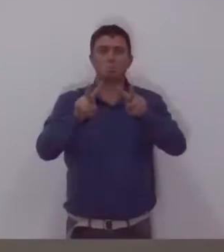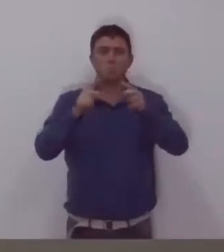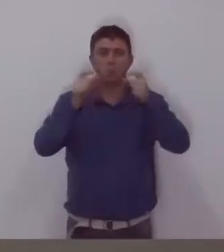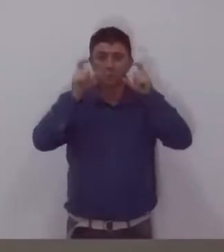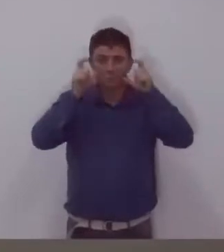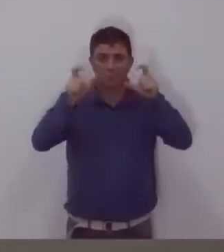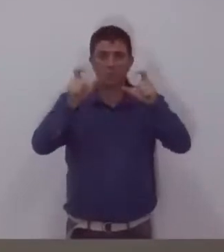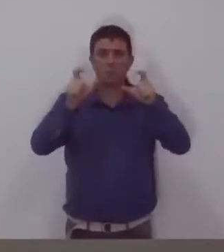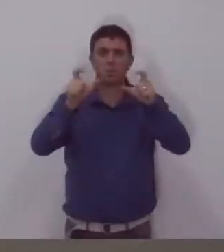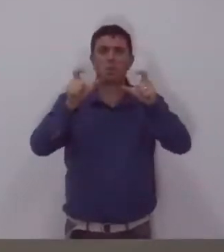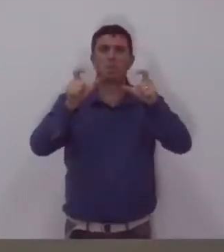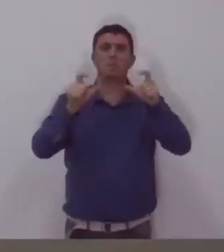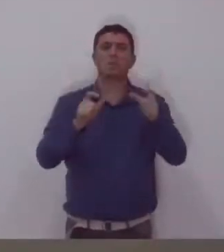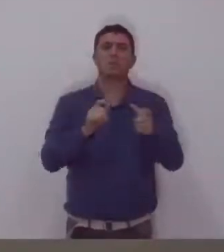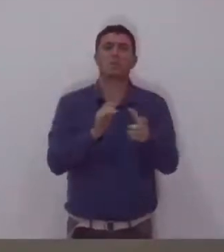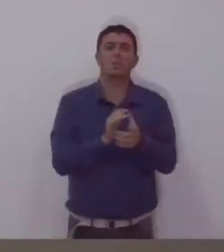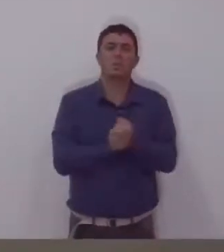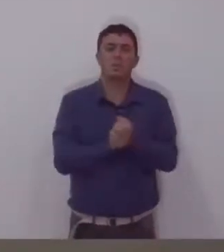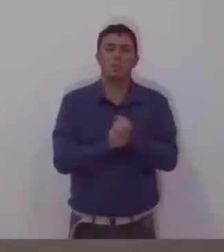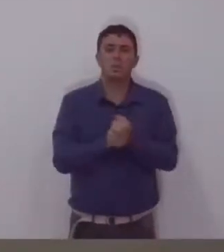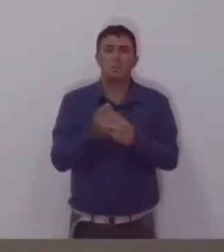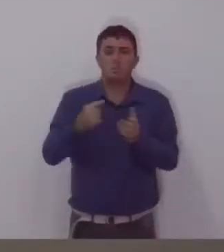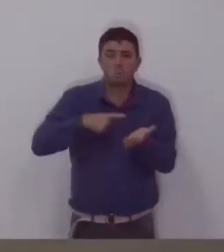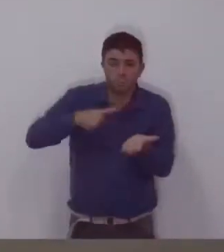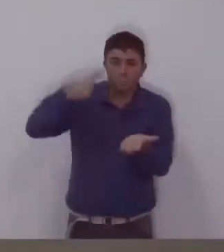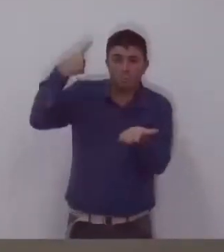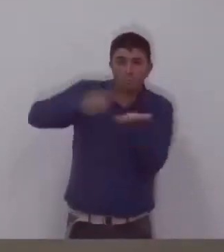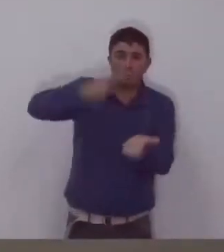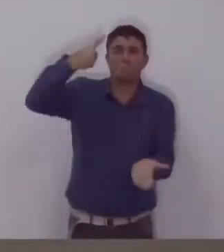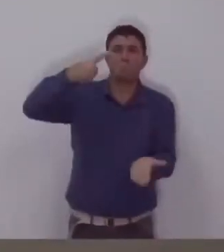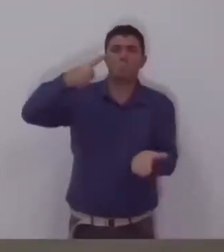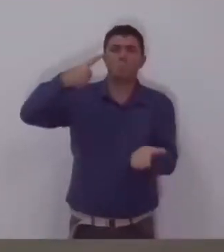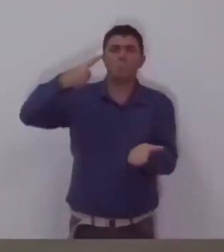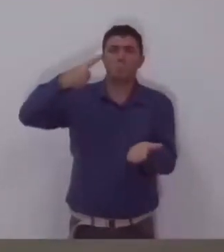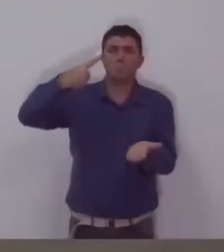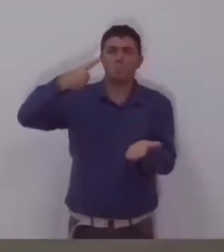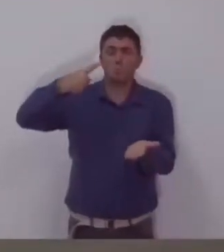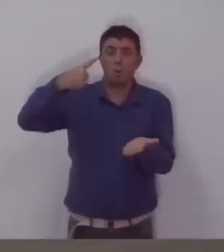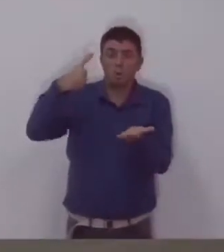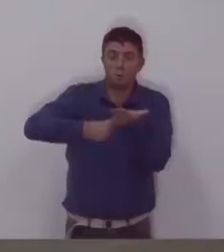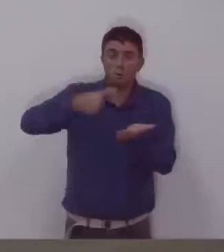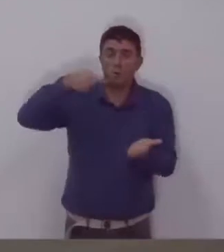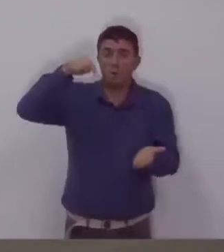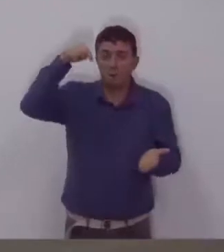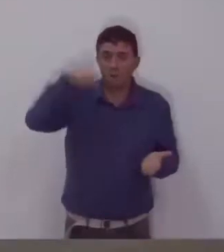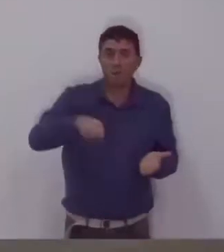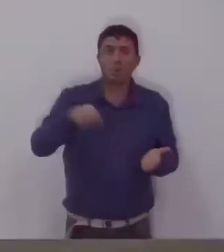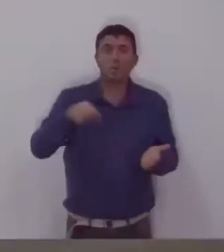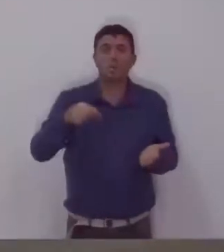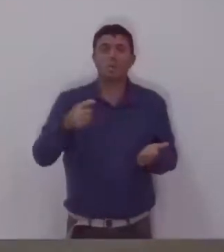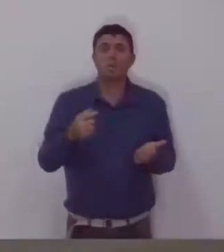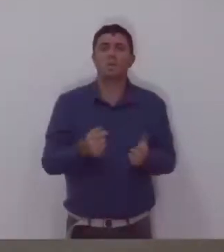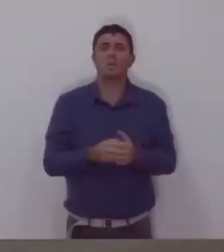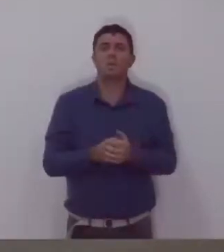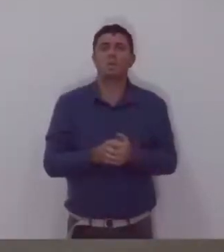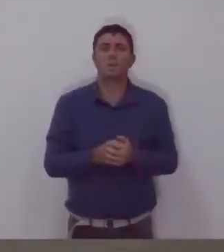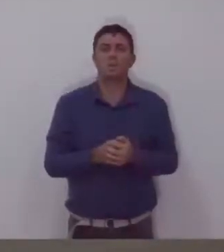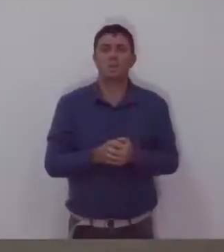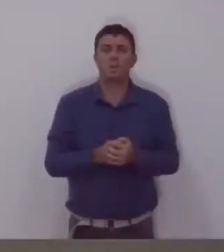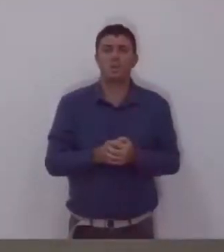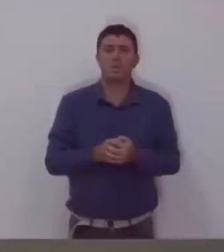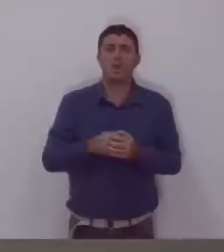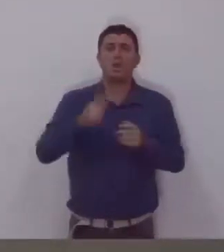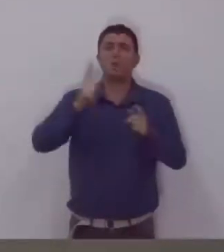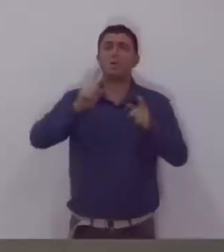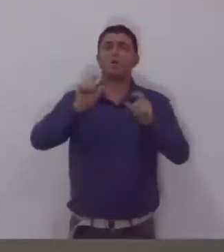quem realmente tem compromisso, não só aqui, não só em